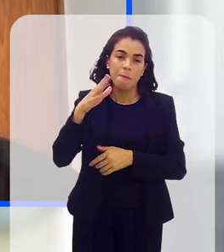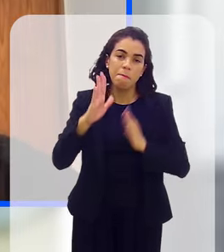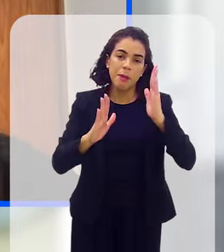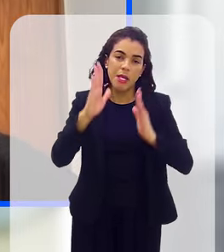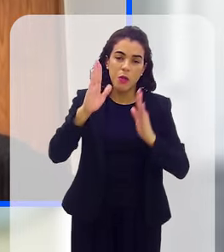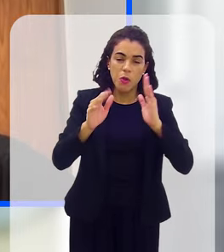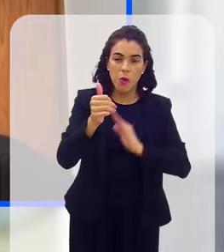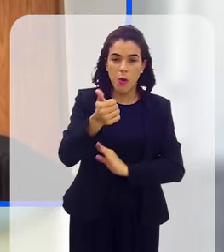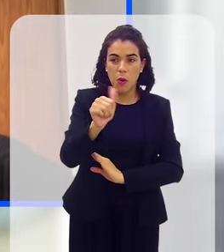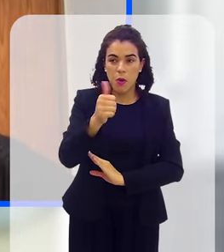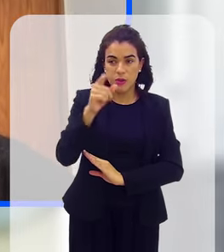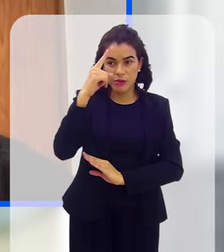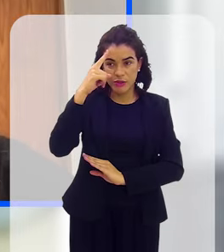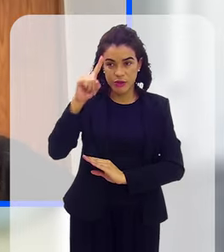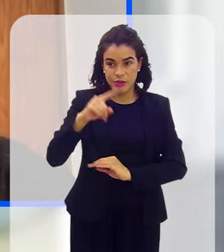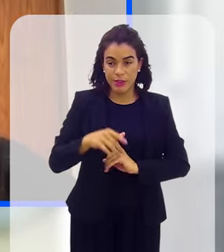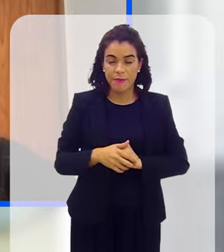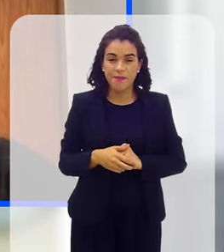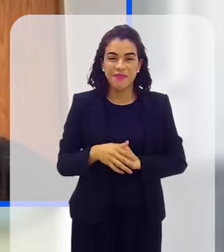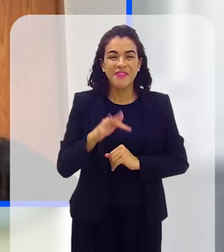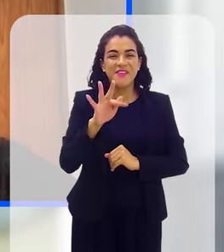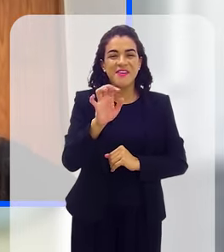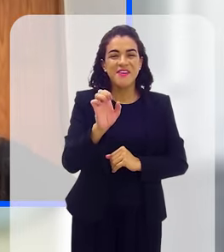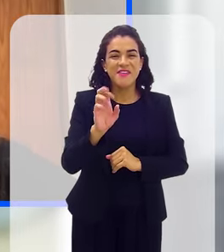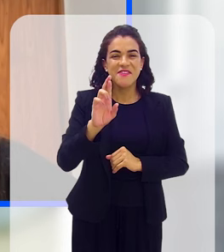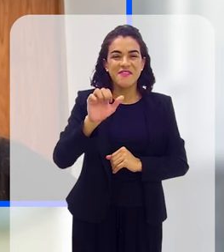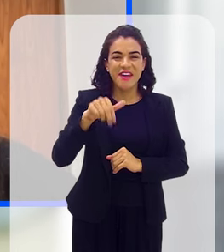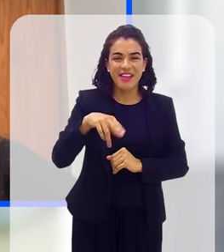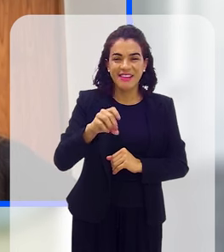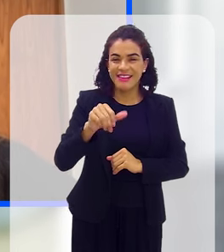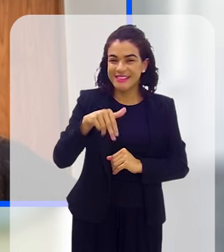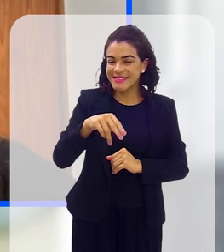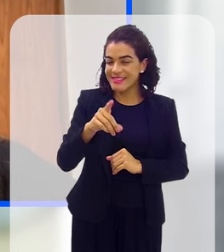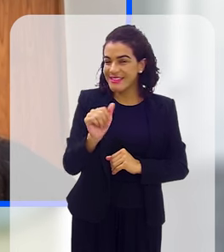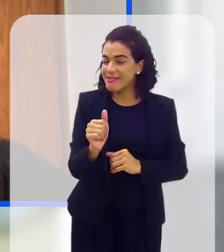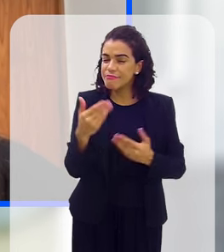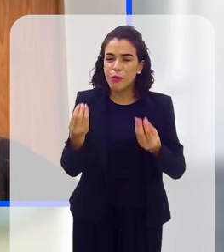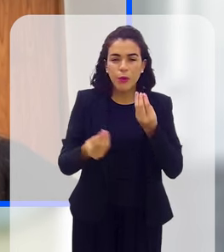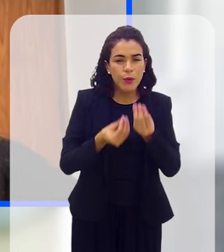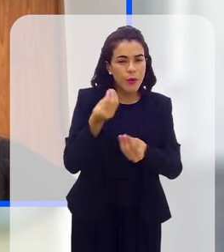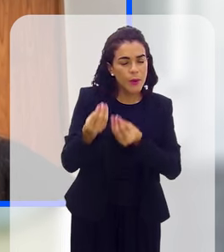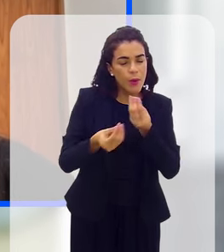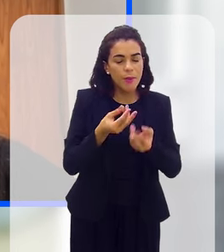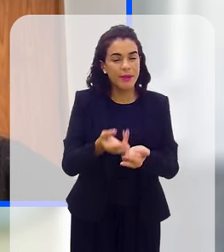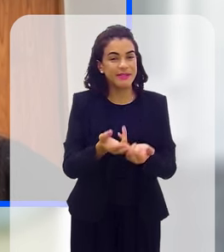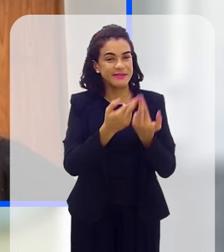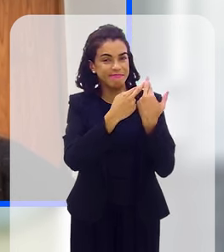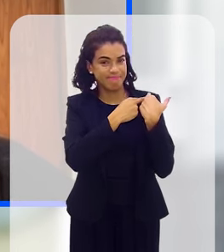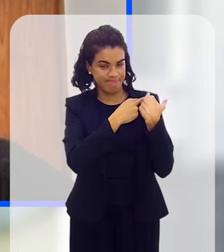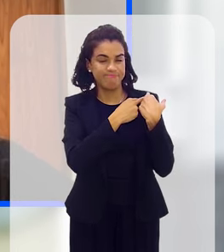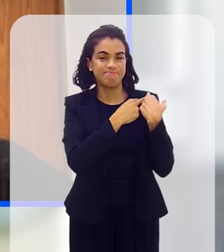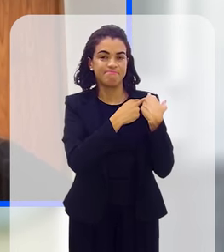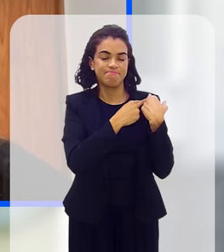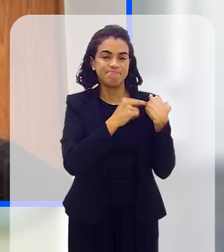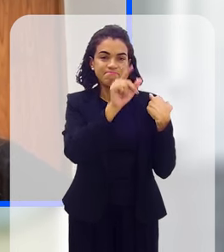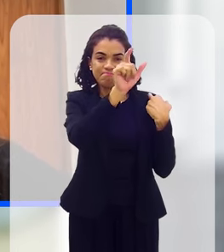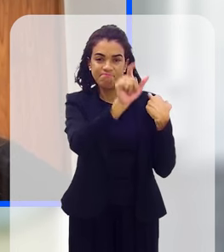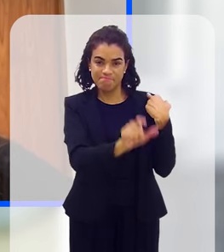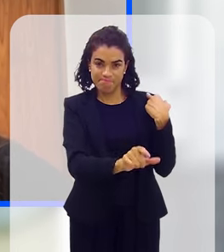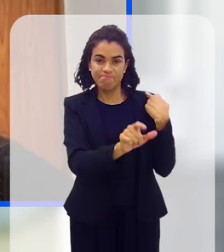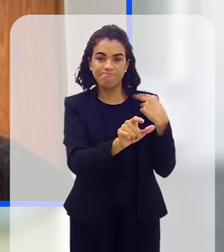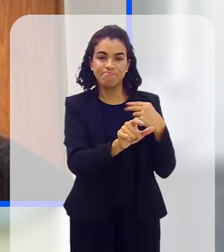dias. Perfeito. Agora, Fernando, eu queria que você falasse para a gente como se dá a responsabilização, vamos dizer assim,